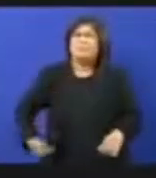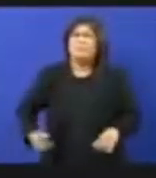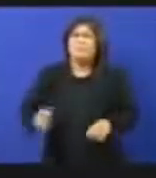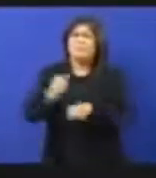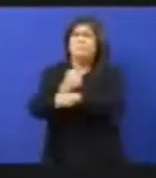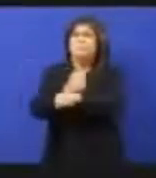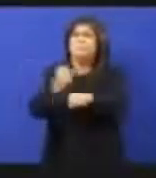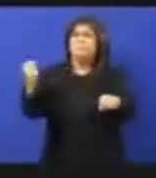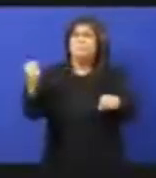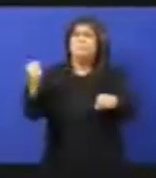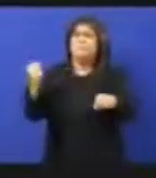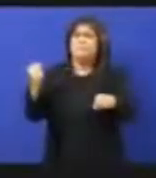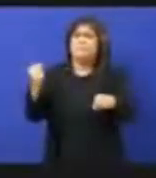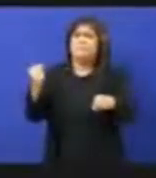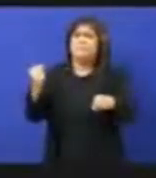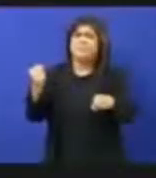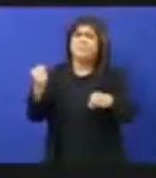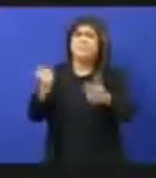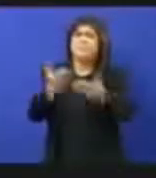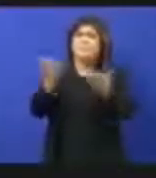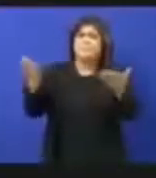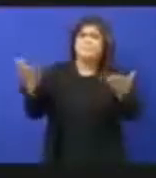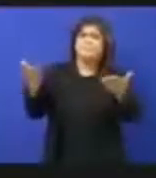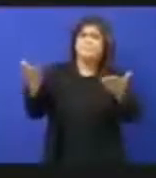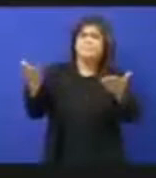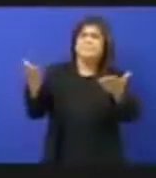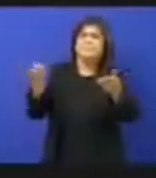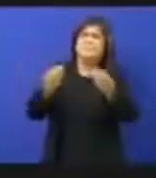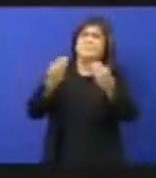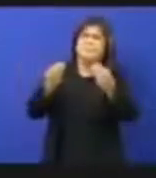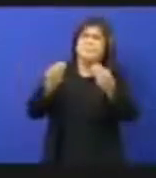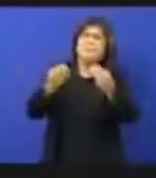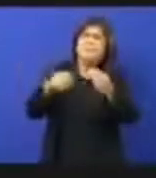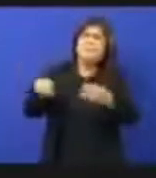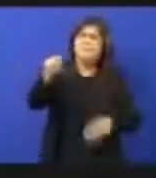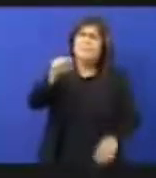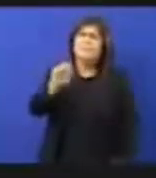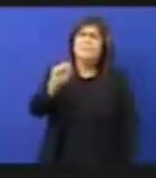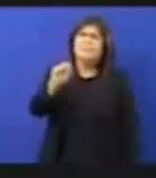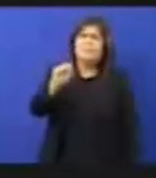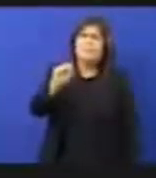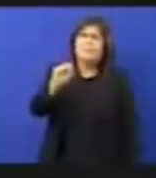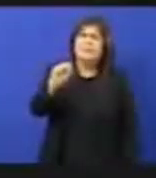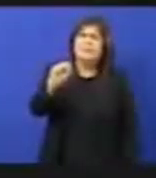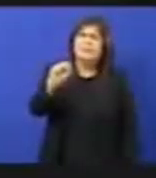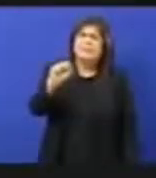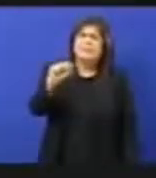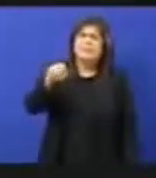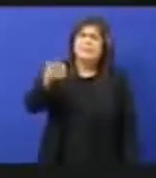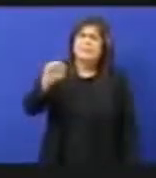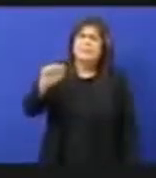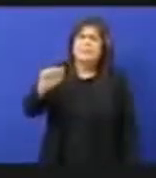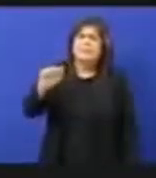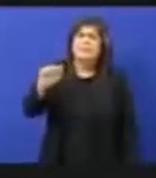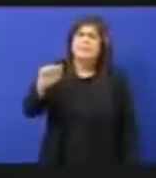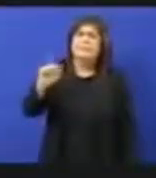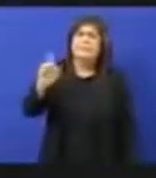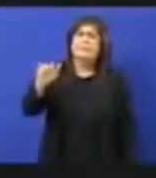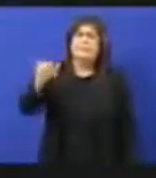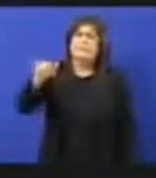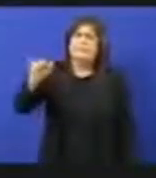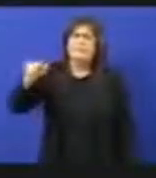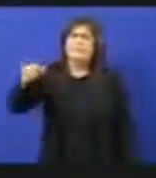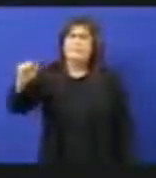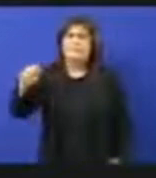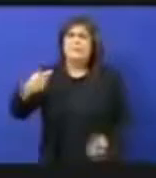Viu, A cidade de Santa Terezinha da Paraíba, olha aqui, olha. Está vendo a situação desse colégio que o pessoal está estudando aqui, olha.